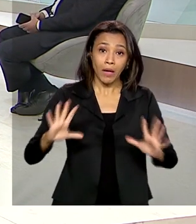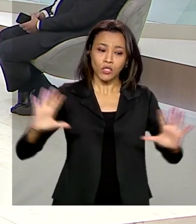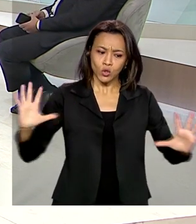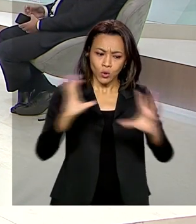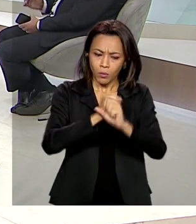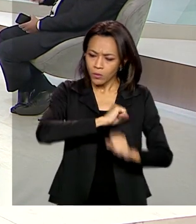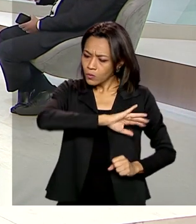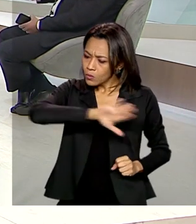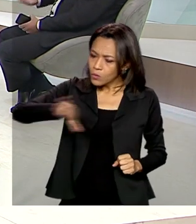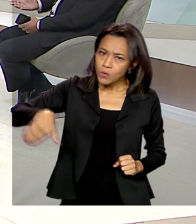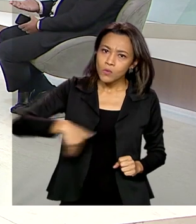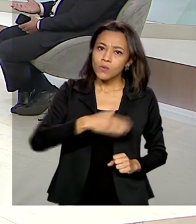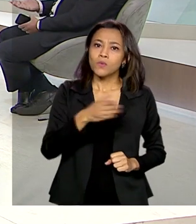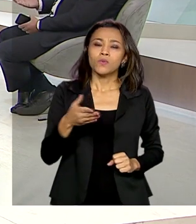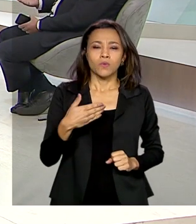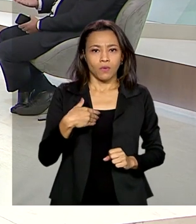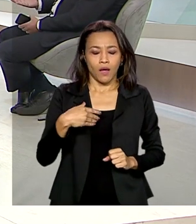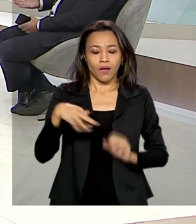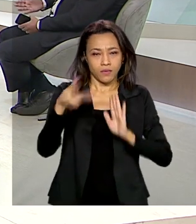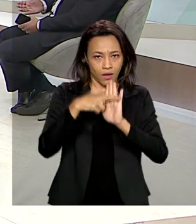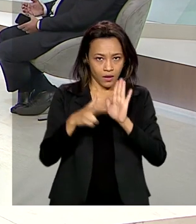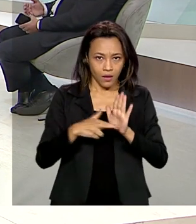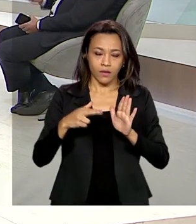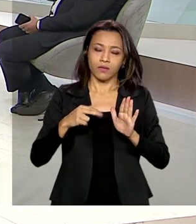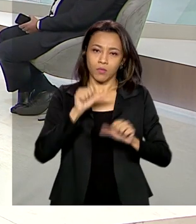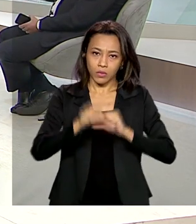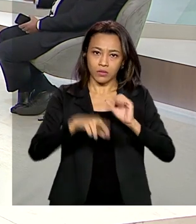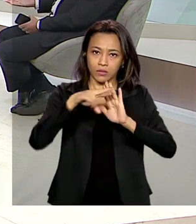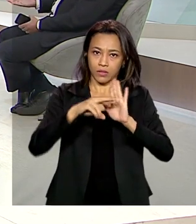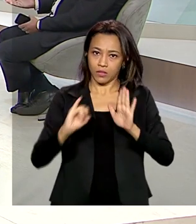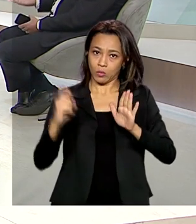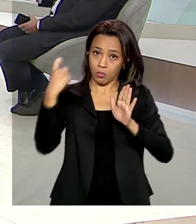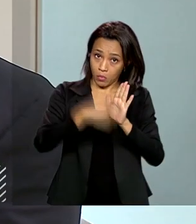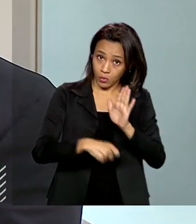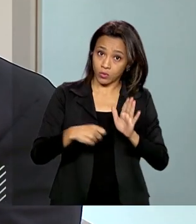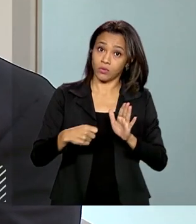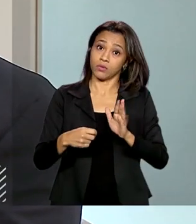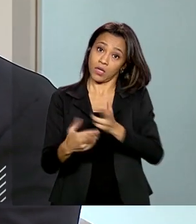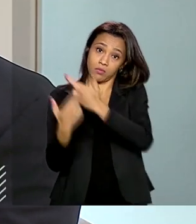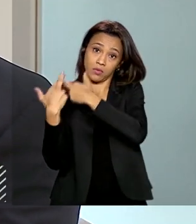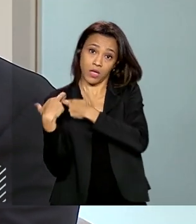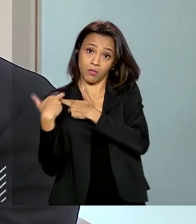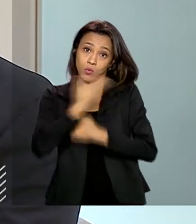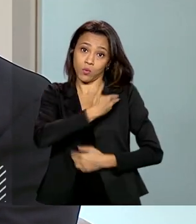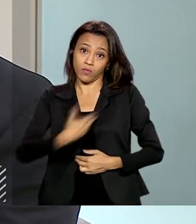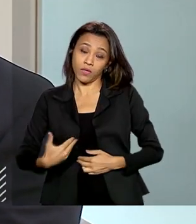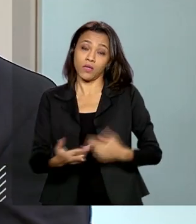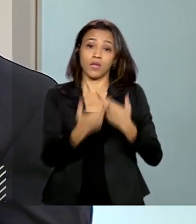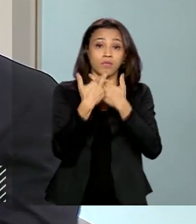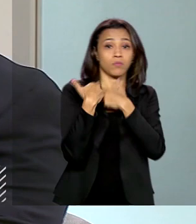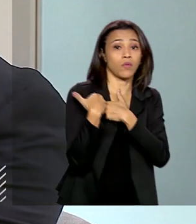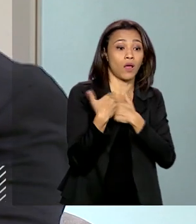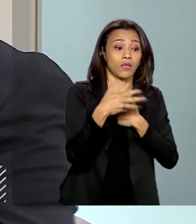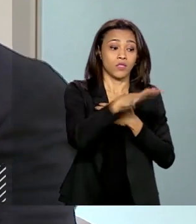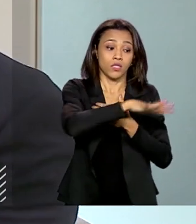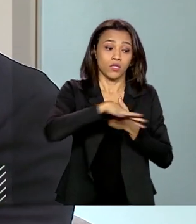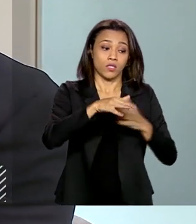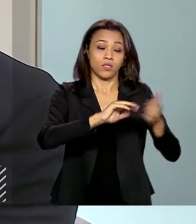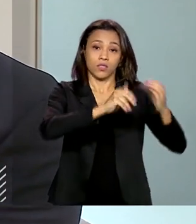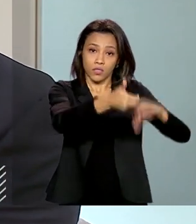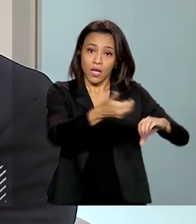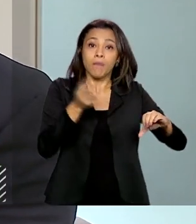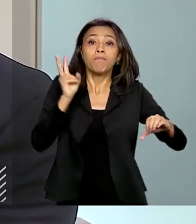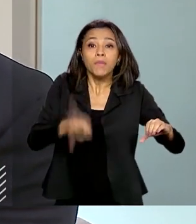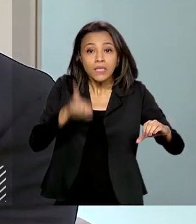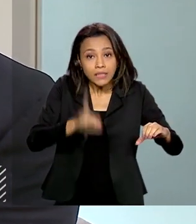entendo que a premissa da reforma tributária, tanto por parte do governo como por parte do Congresso, é a manutenção da carga tributária como um todo. Ainda que,